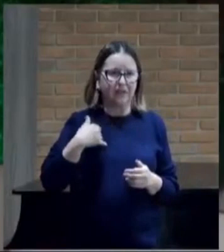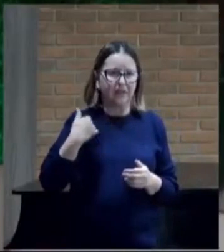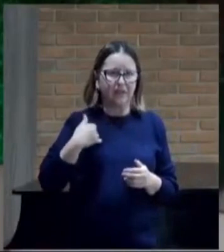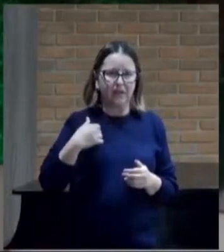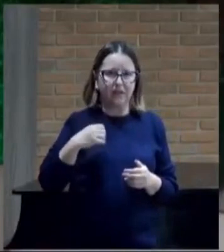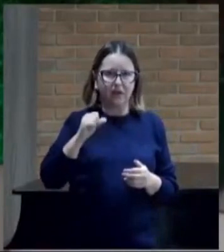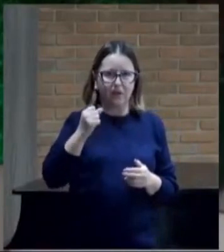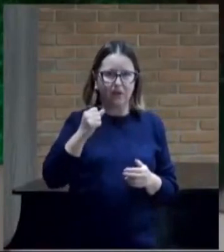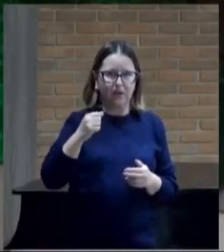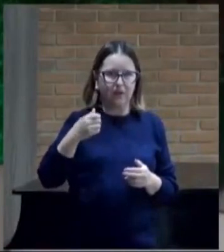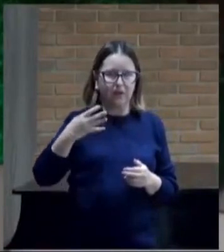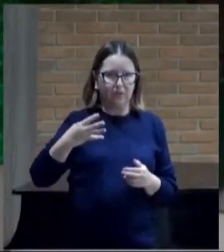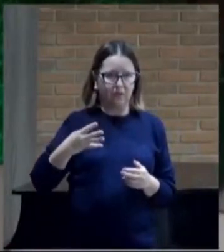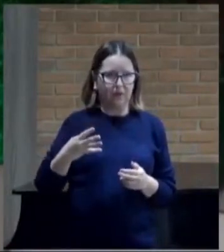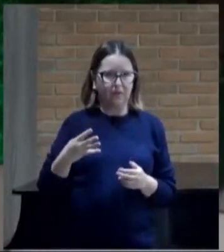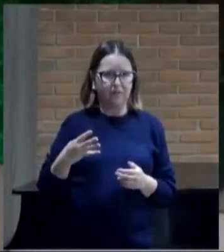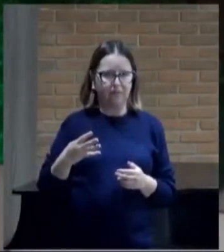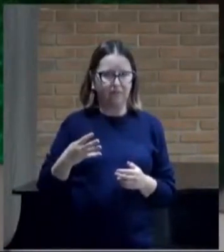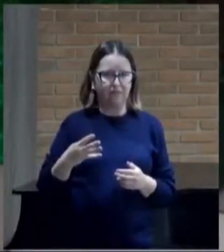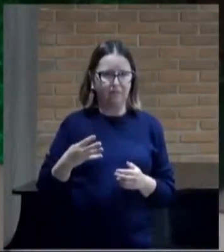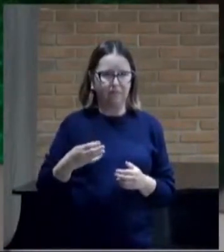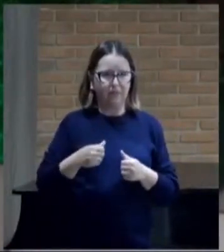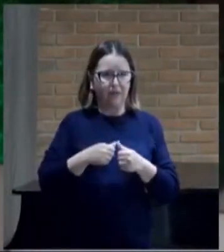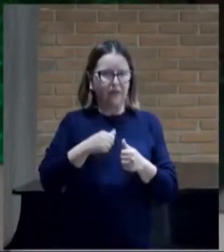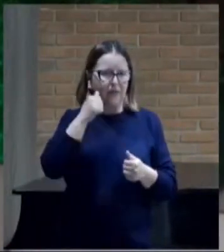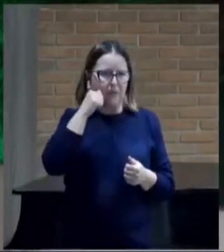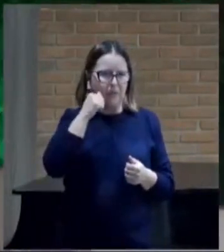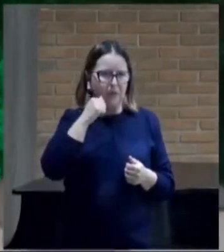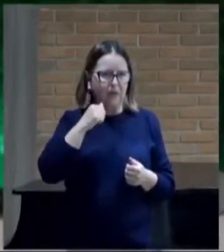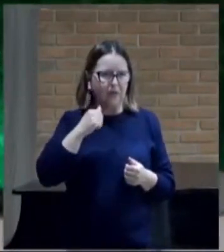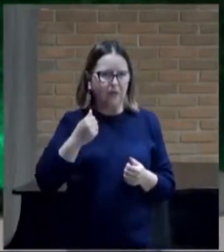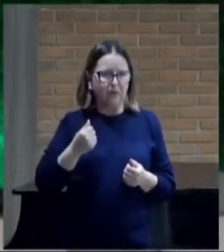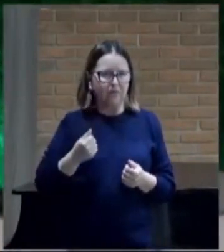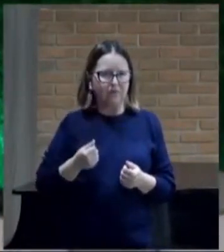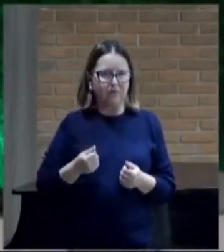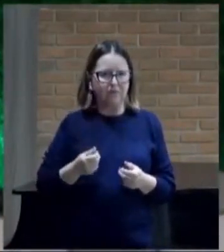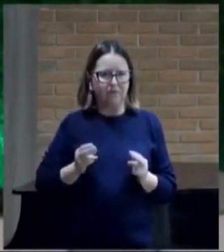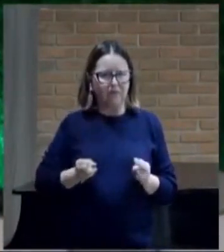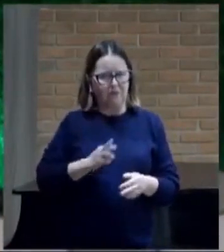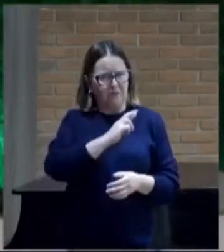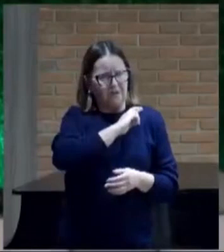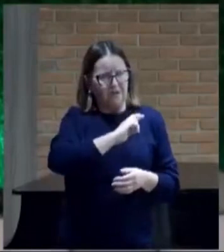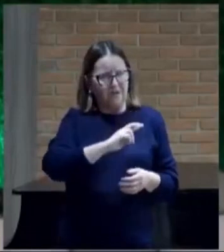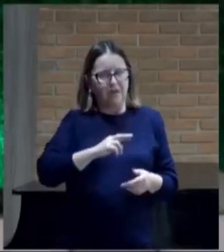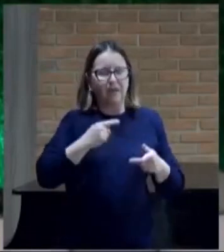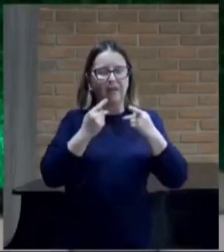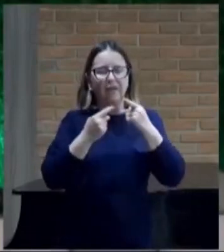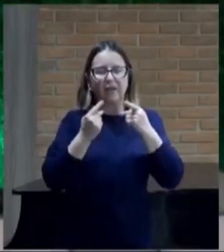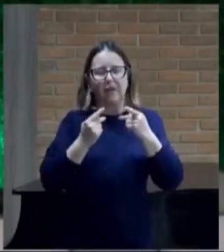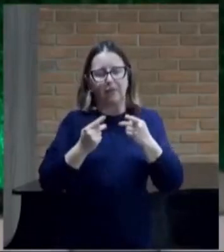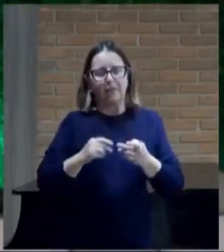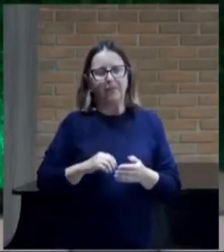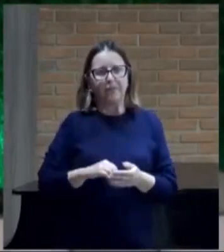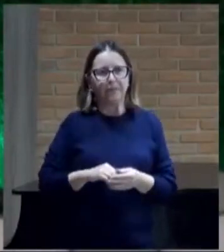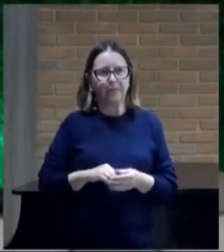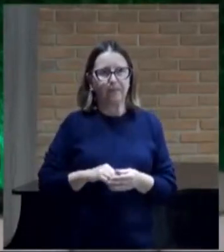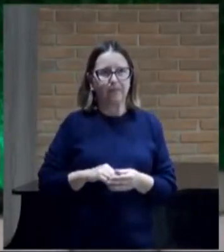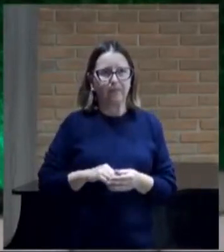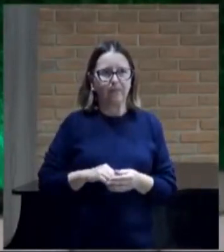ela sempre foi muito religiosa e ela disse assim no áudio